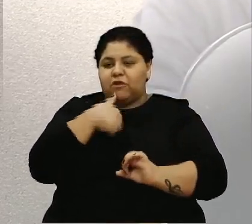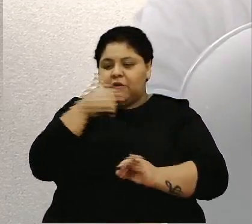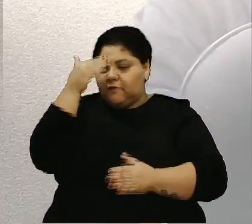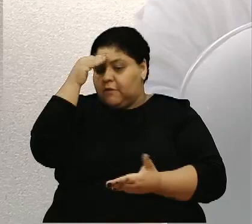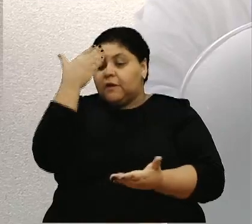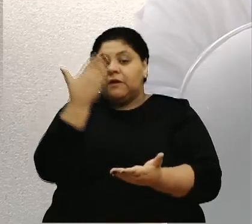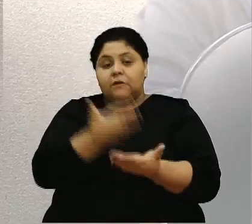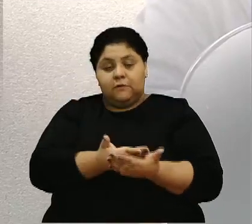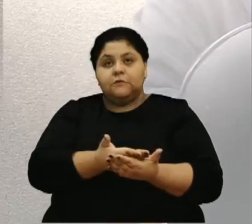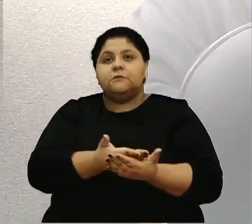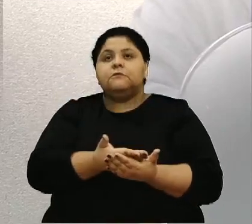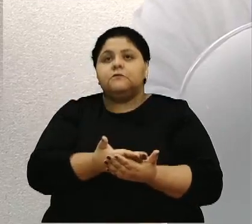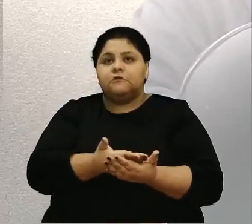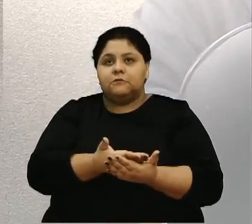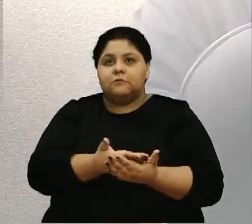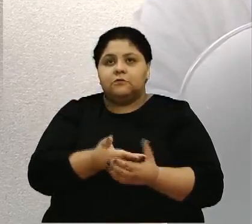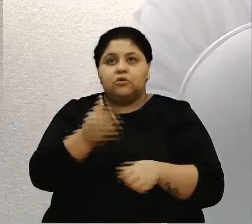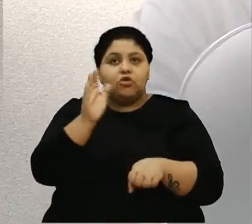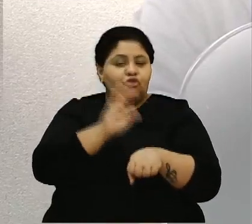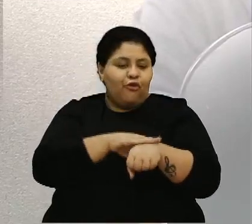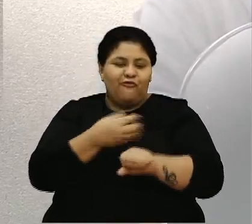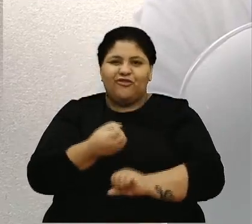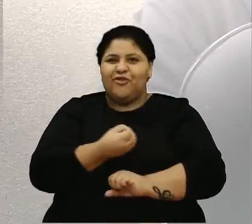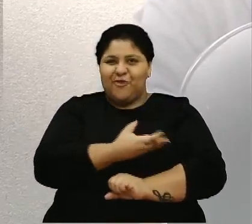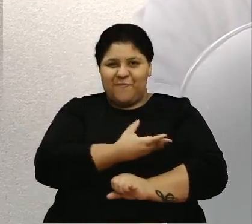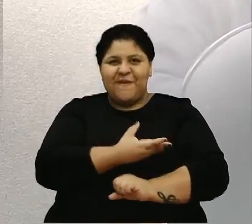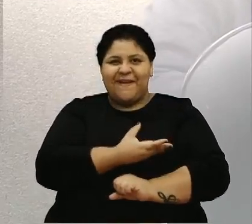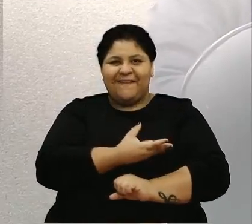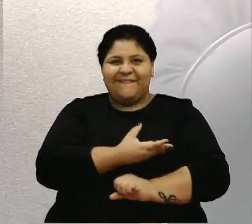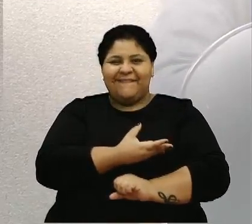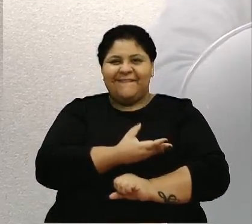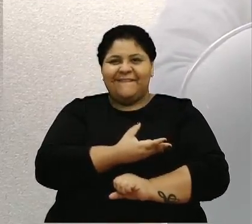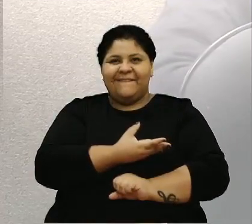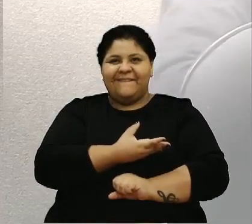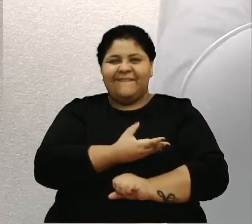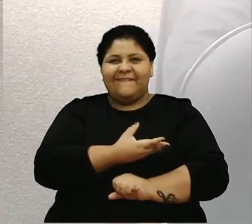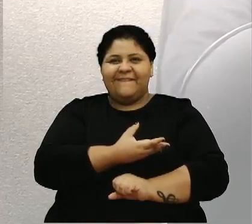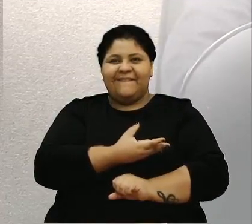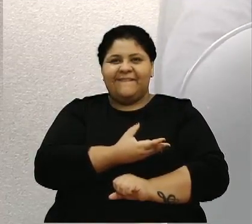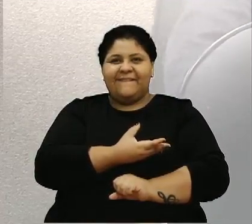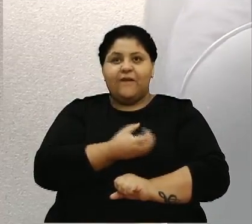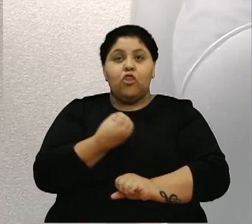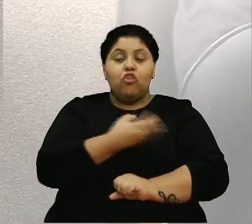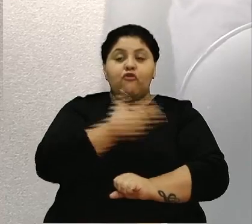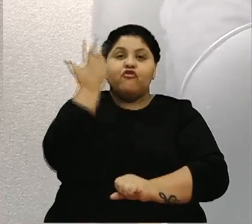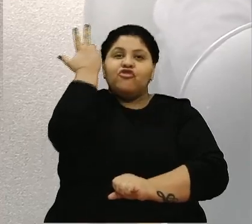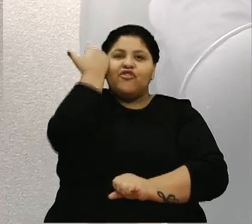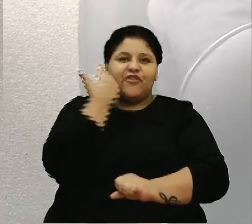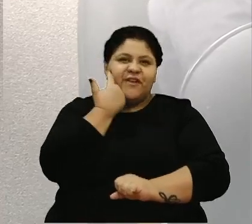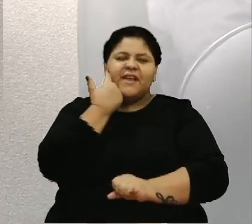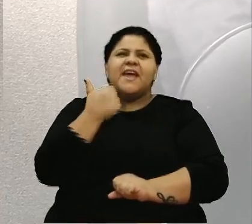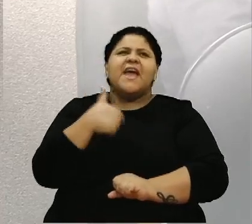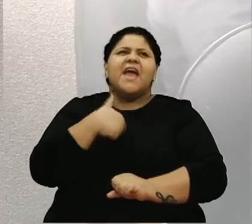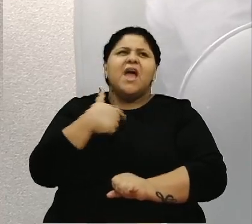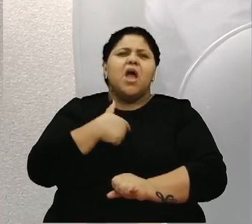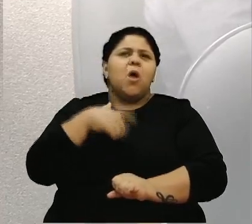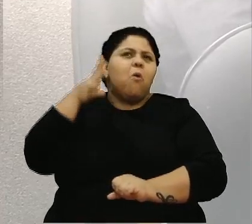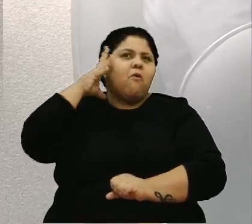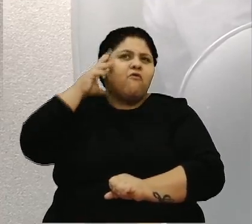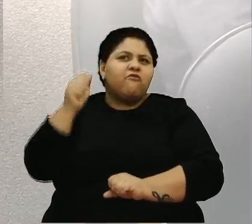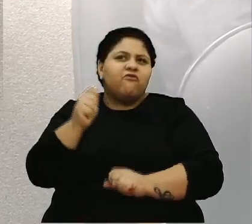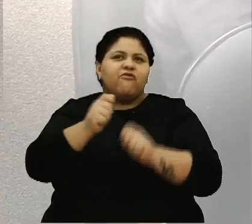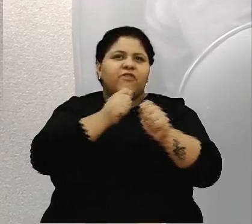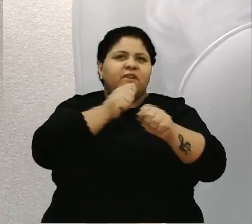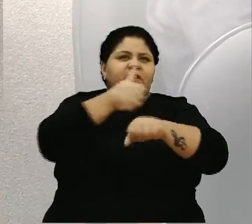esse vai ser o novo normal. Eu até me assusto porque eu ouvi uma entrevista de um meteorologista em que ele afirmou